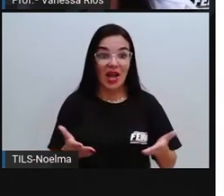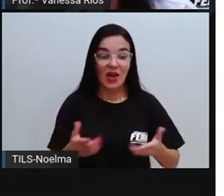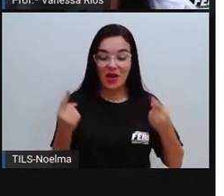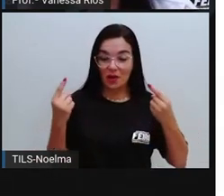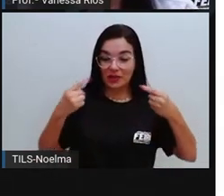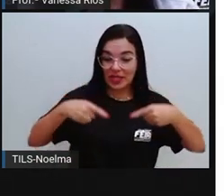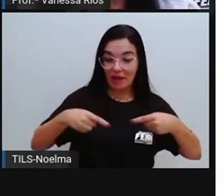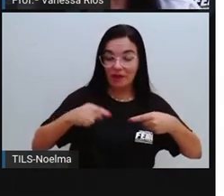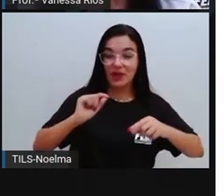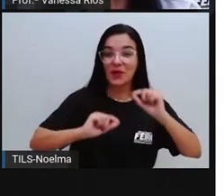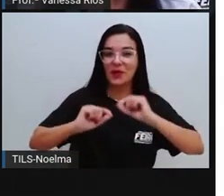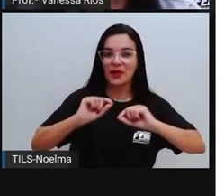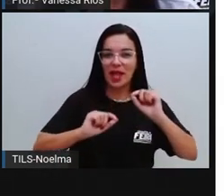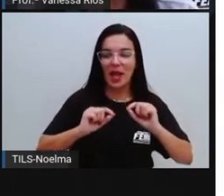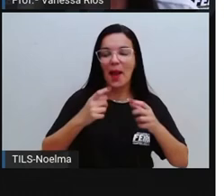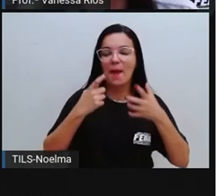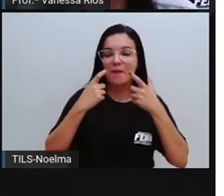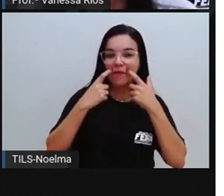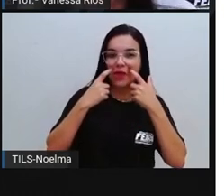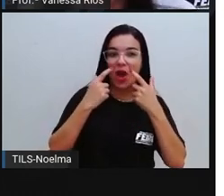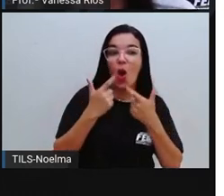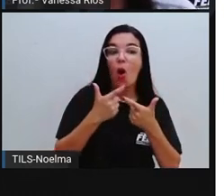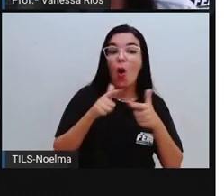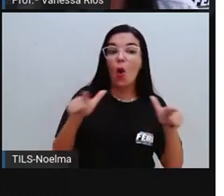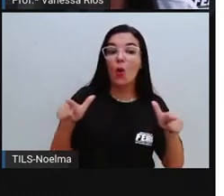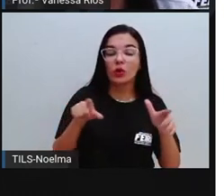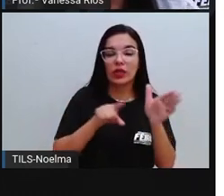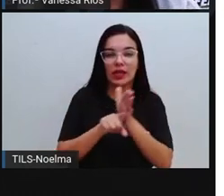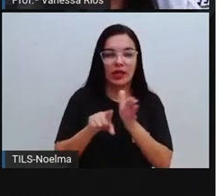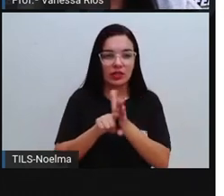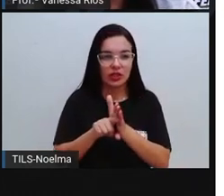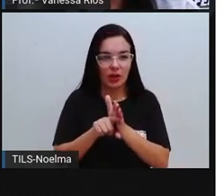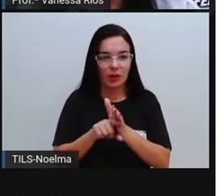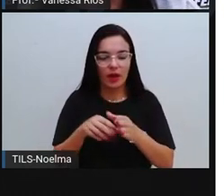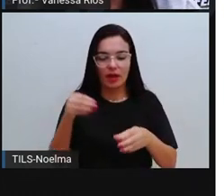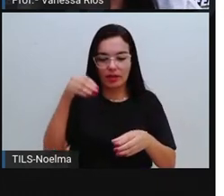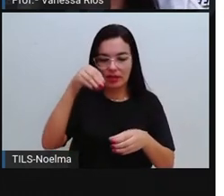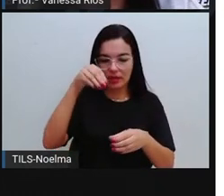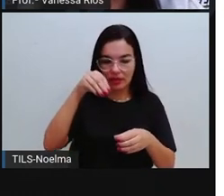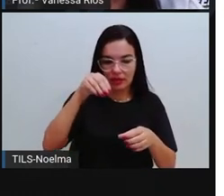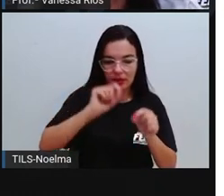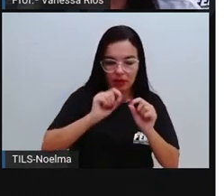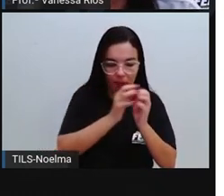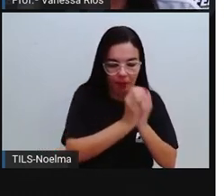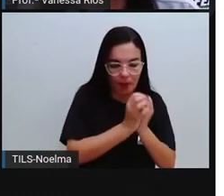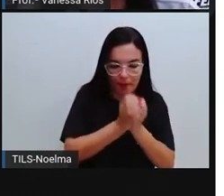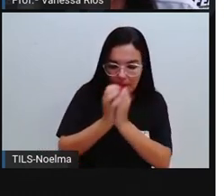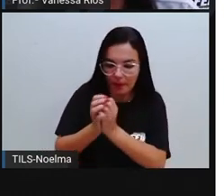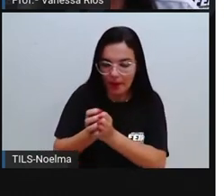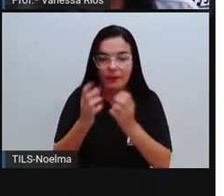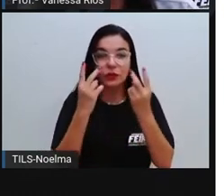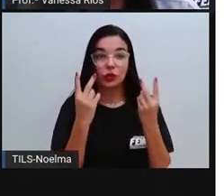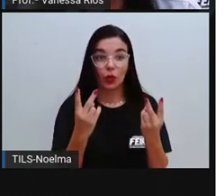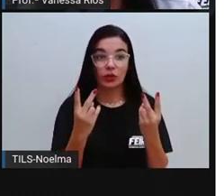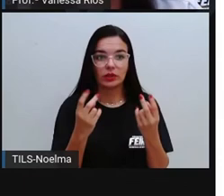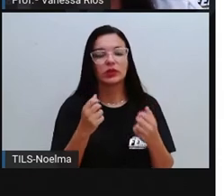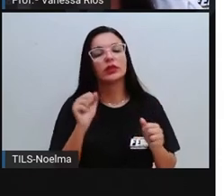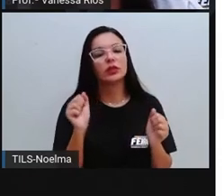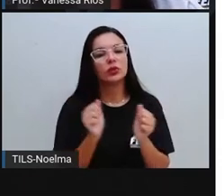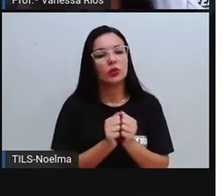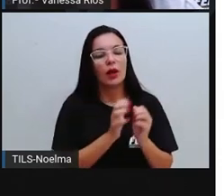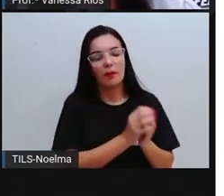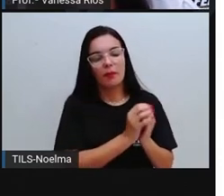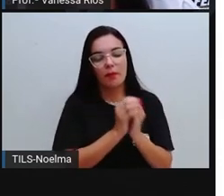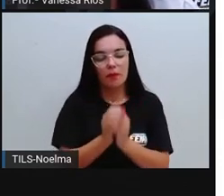observe uma outra questão dentro desse mesmo processo de jogar dois dados de uma vez só. É a